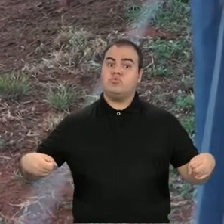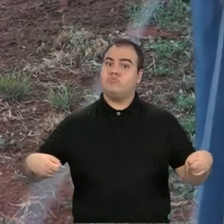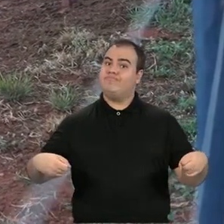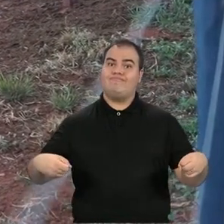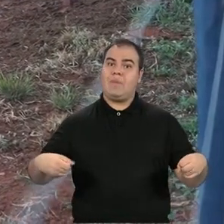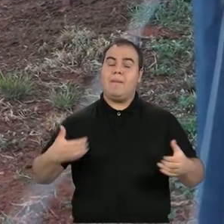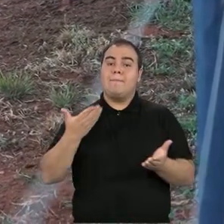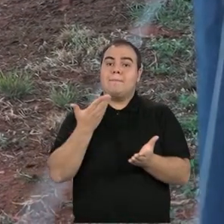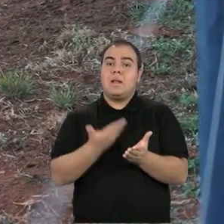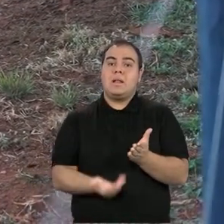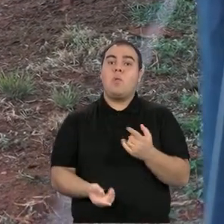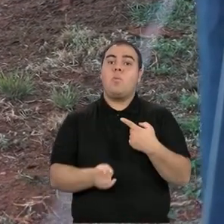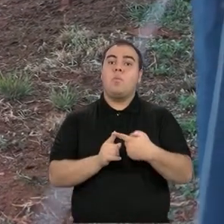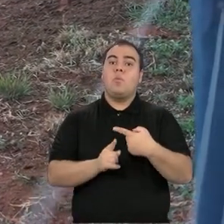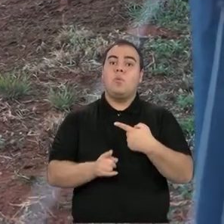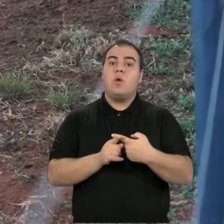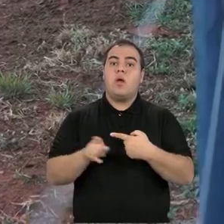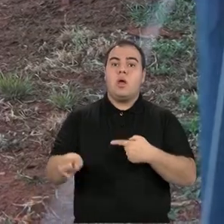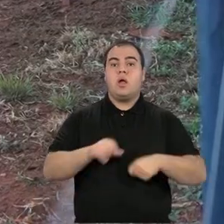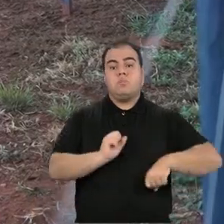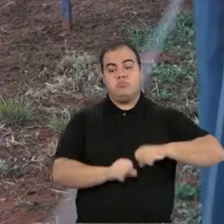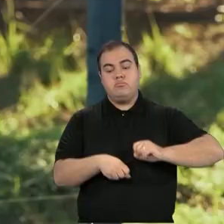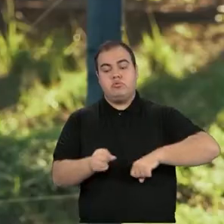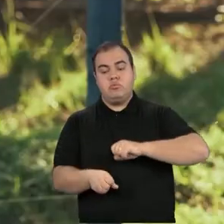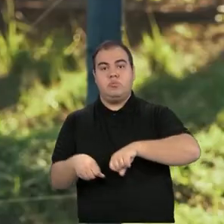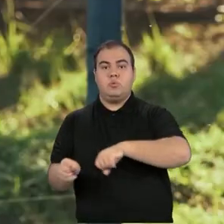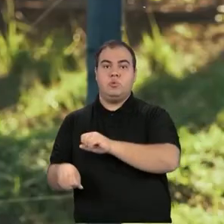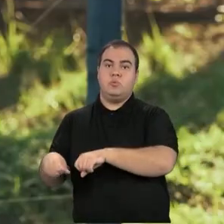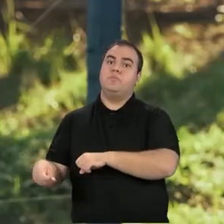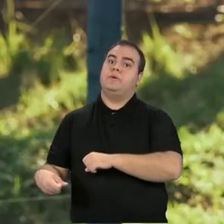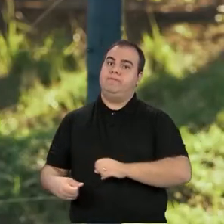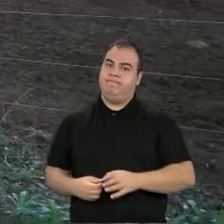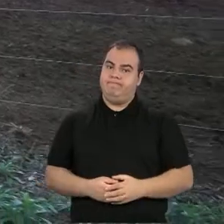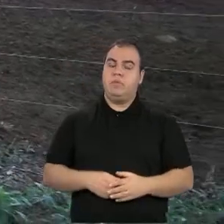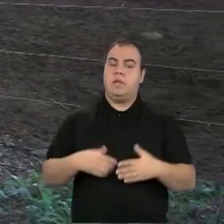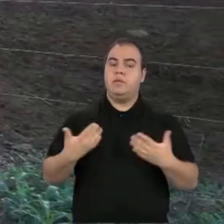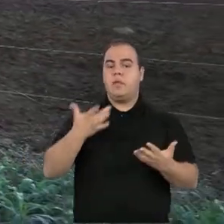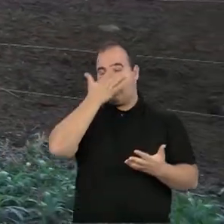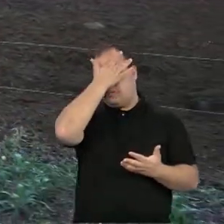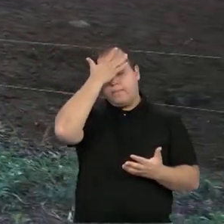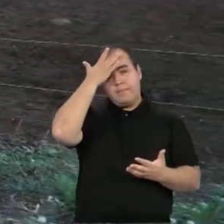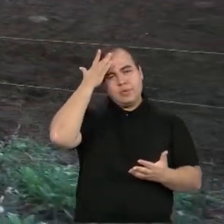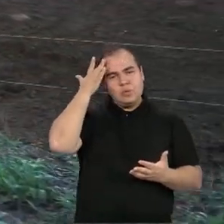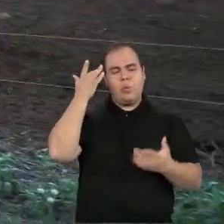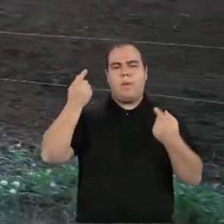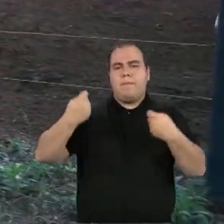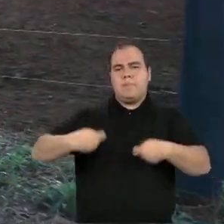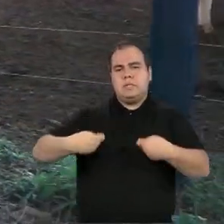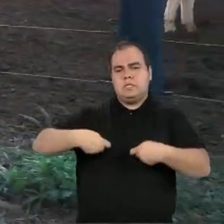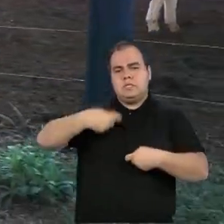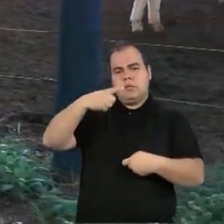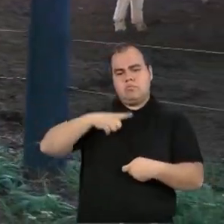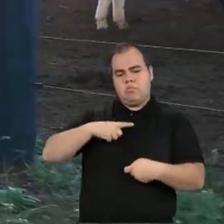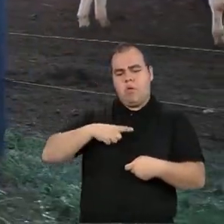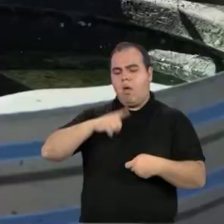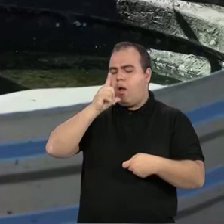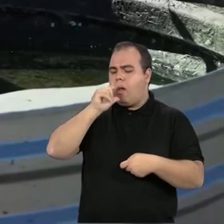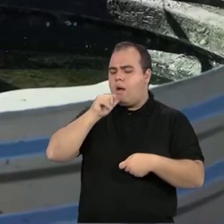por causa que ele está caminhando muito. Então, o produtor tem que ter uma represa, ele tem que ter